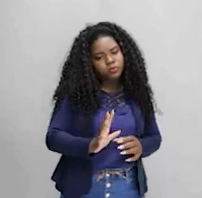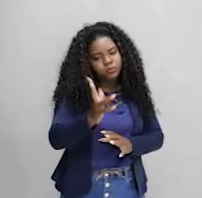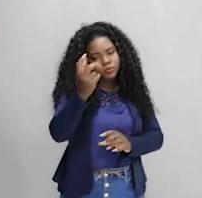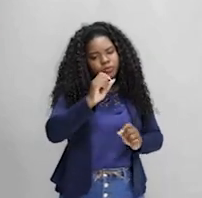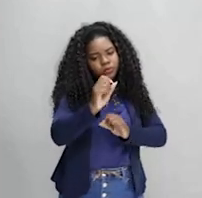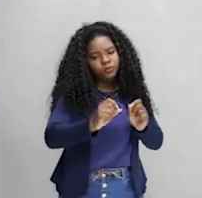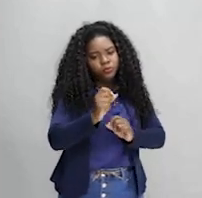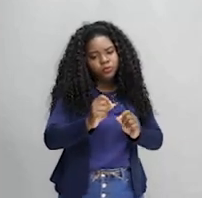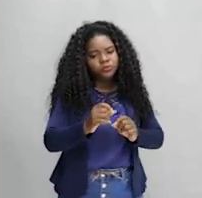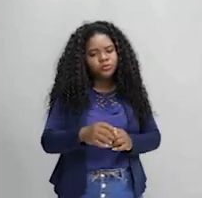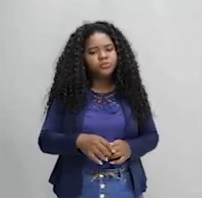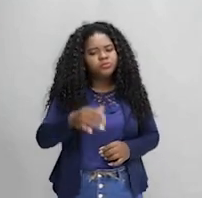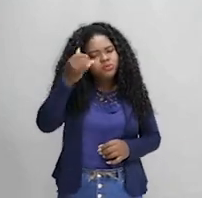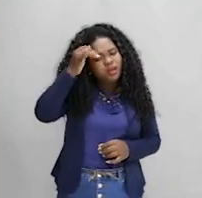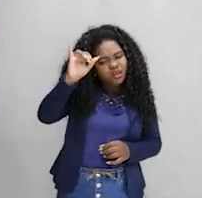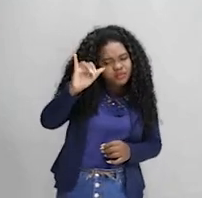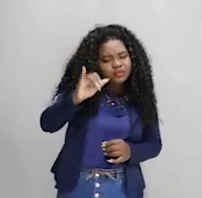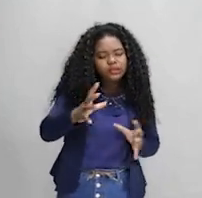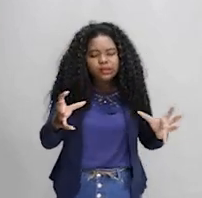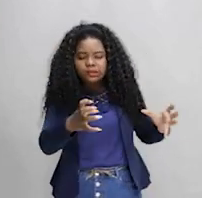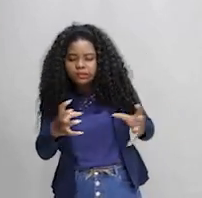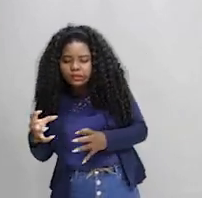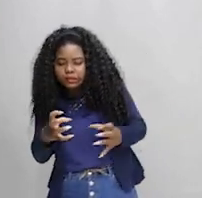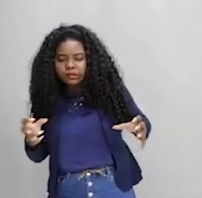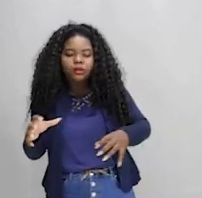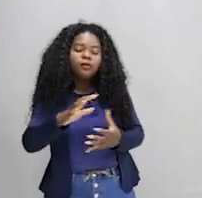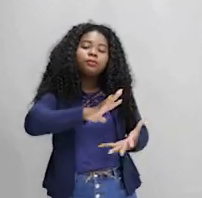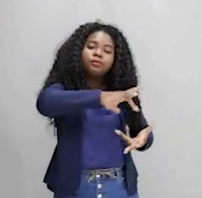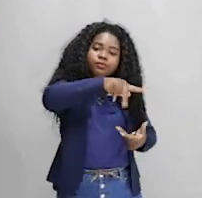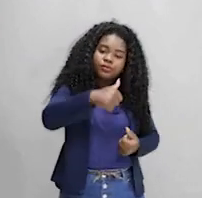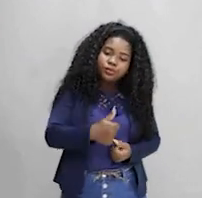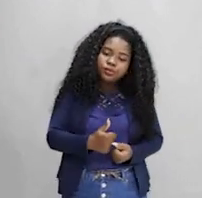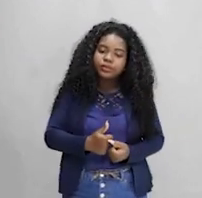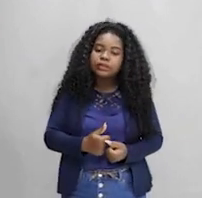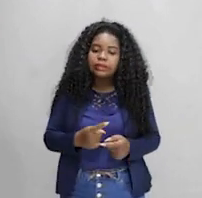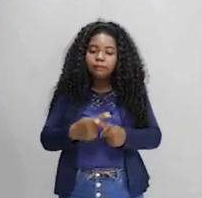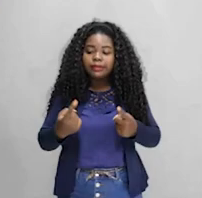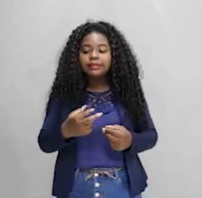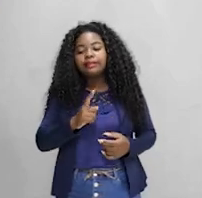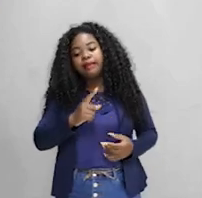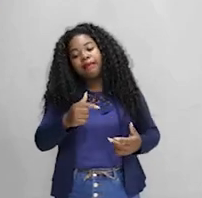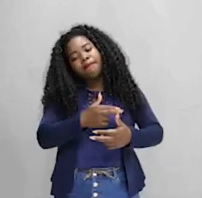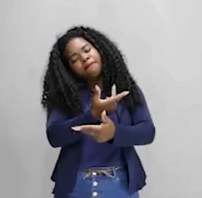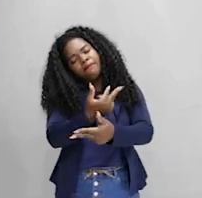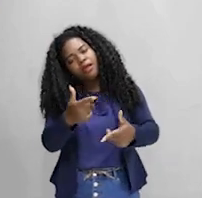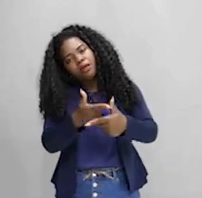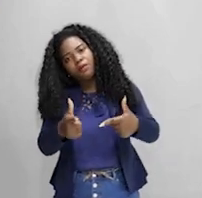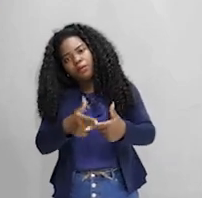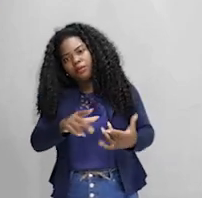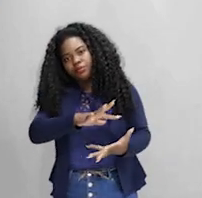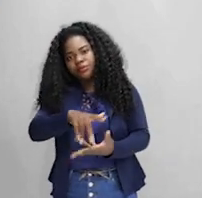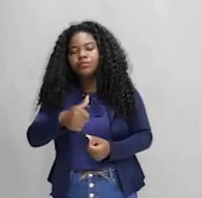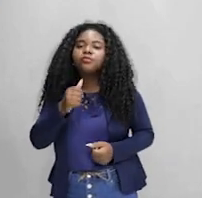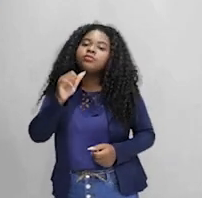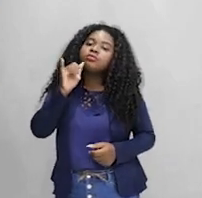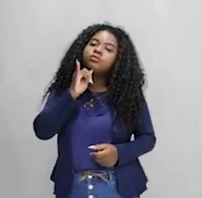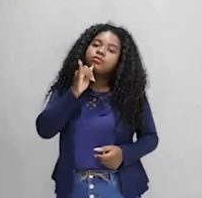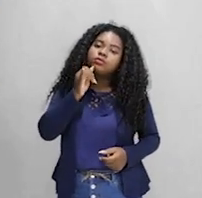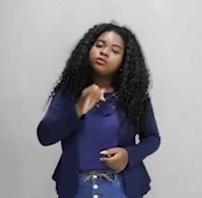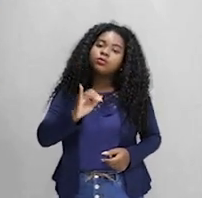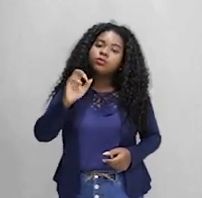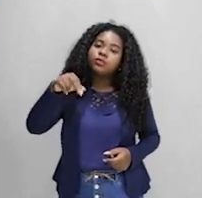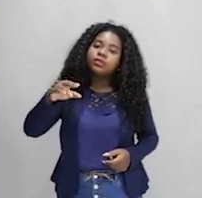mundiais. Mas depois ela ampliou os seus tentáculos para várias problemáticas do mundo. Como, por exemplo, já ouviu falar na